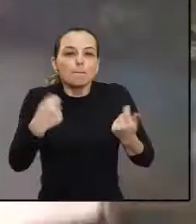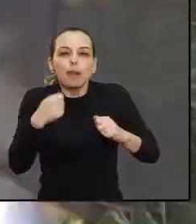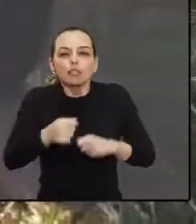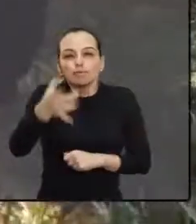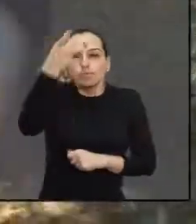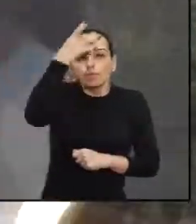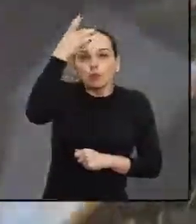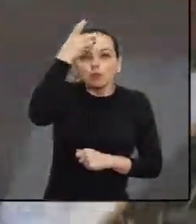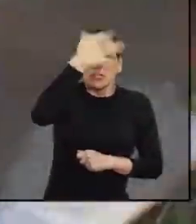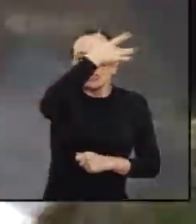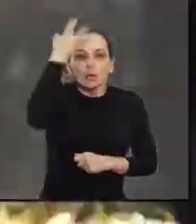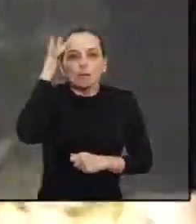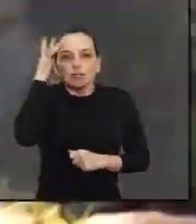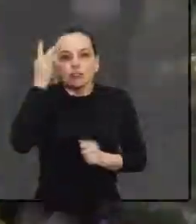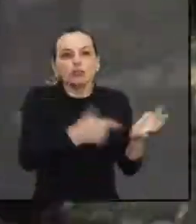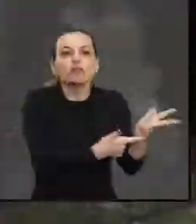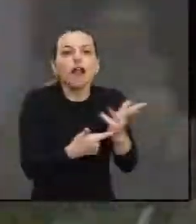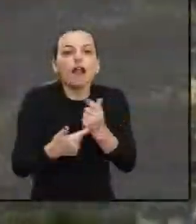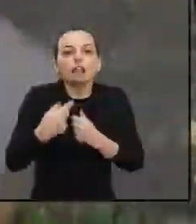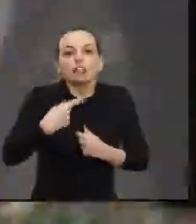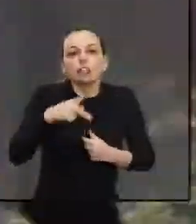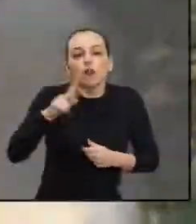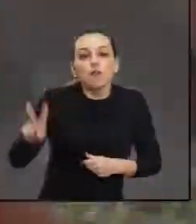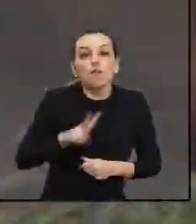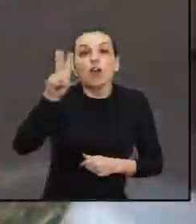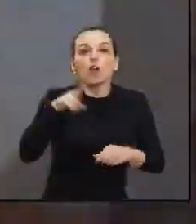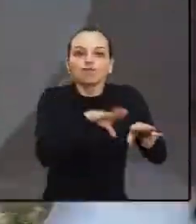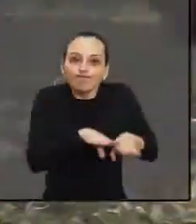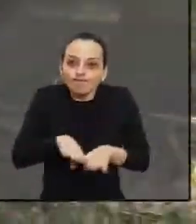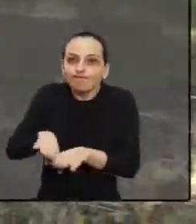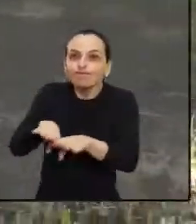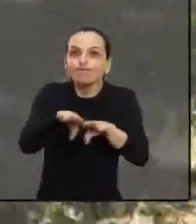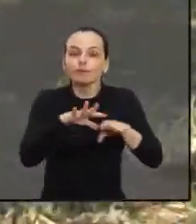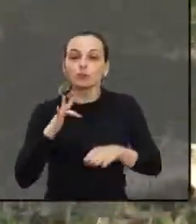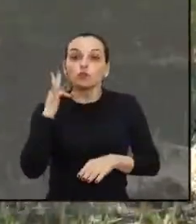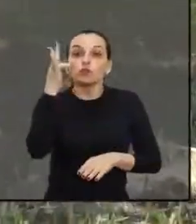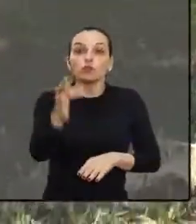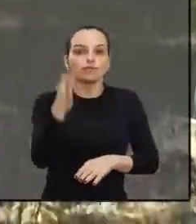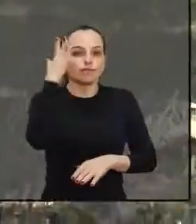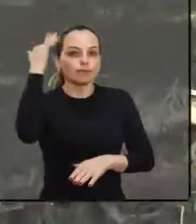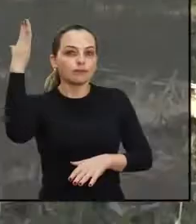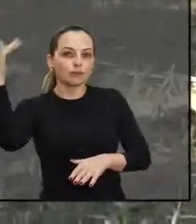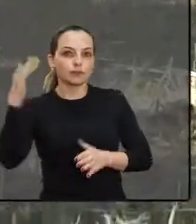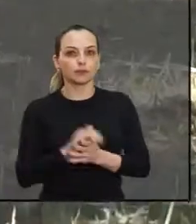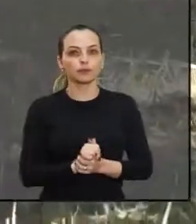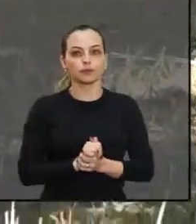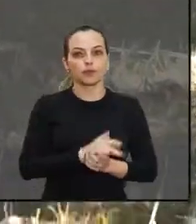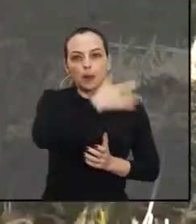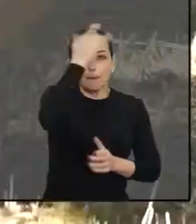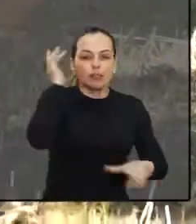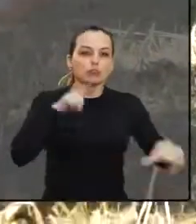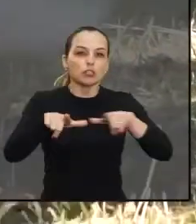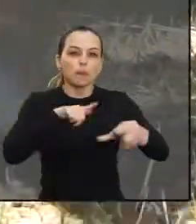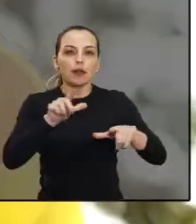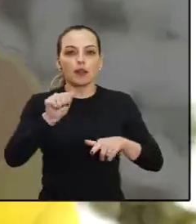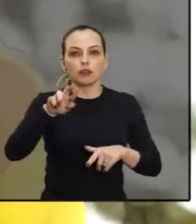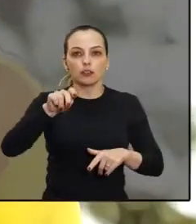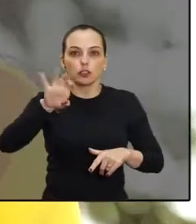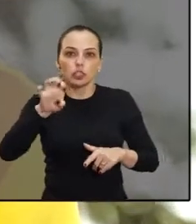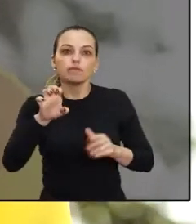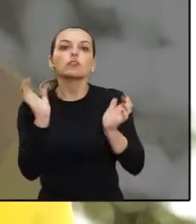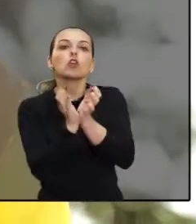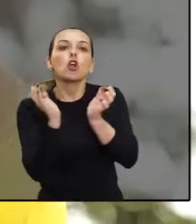essa conscientização de que a gente precisa valorizar os nossos artistas, porque assim eles vão se acender.